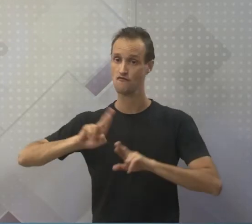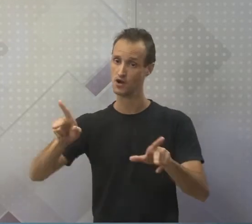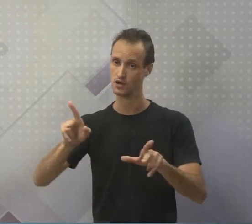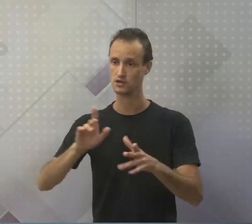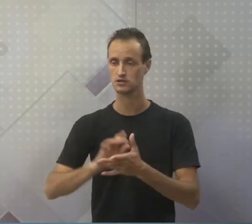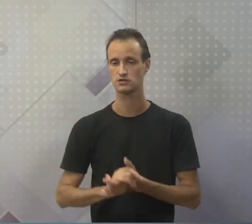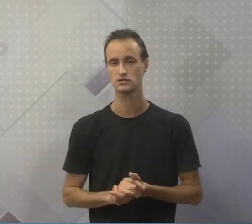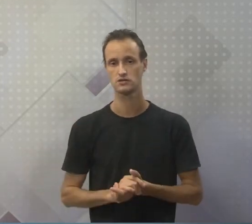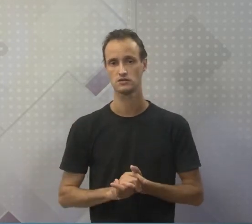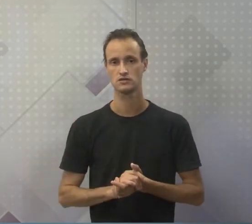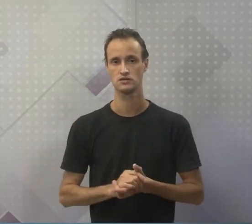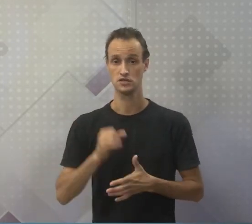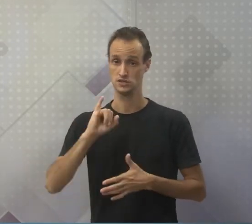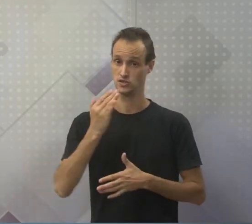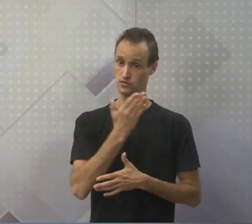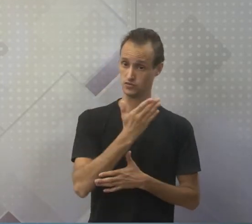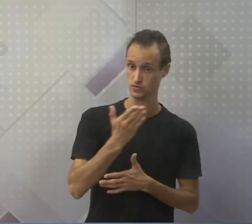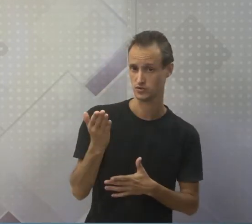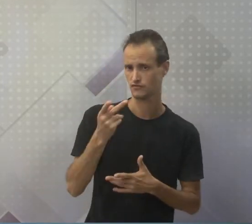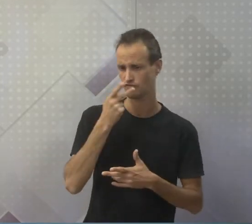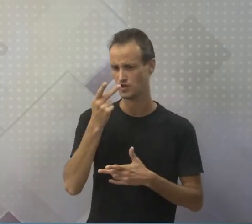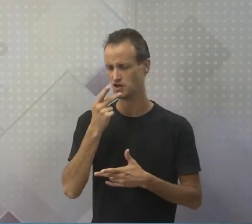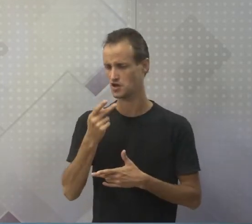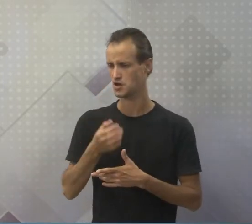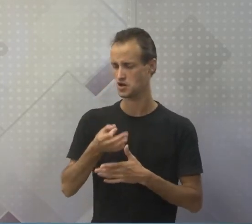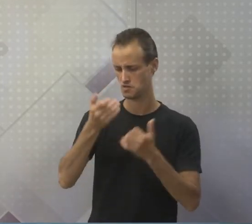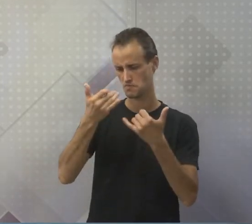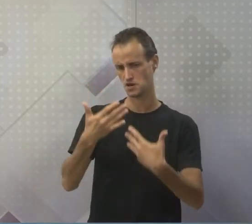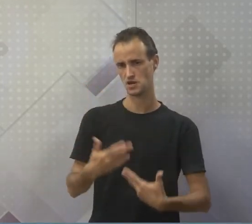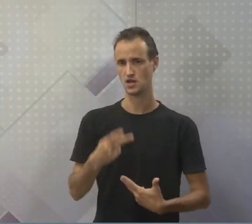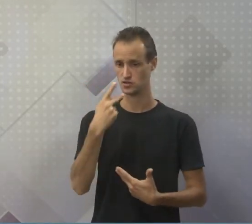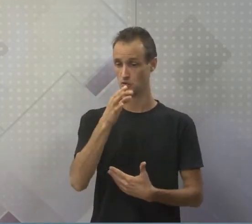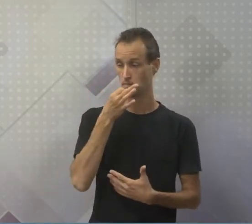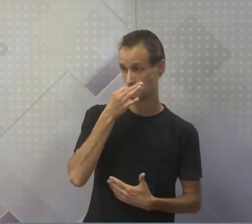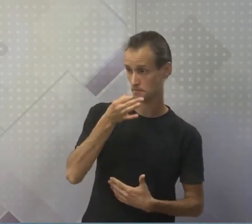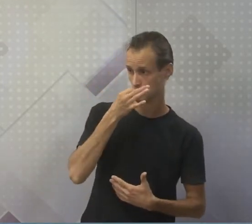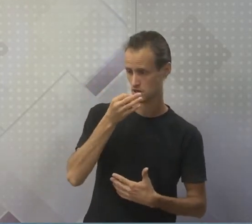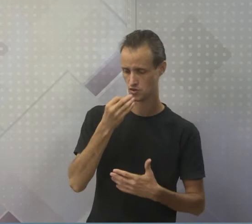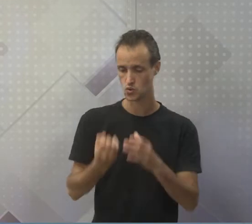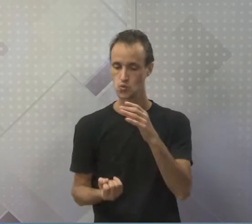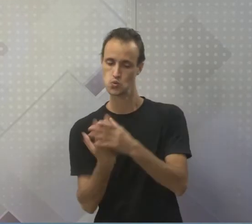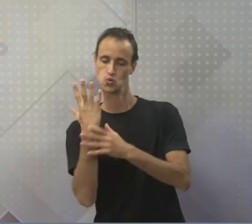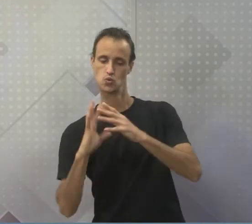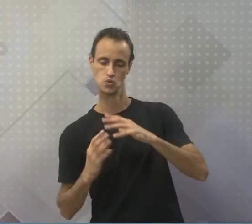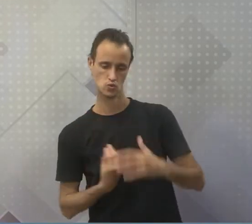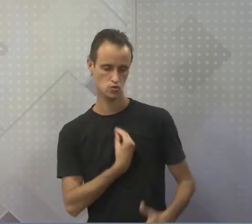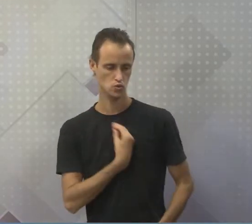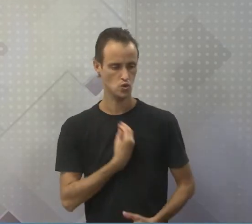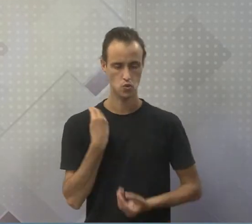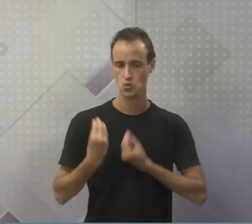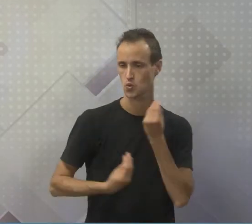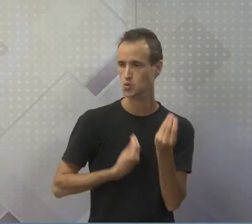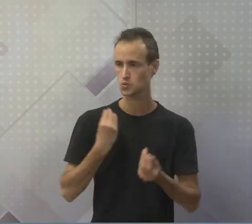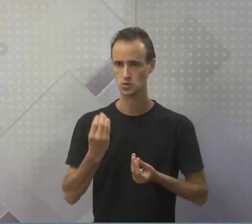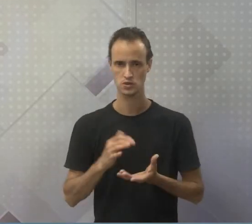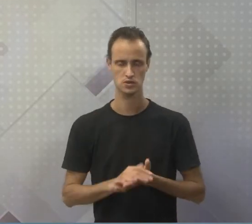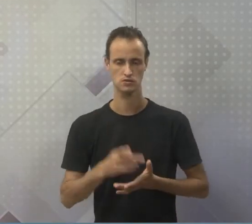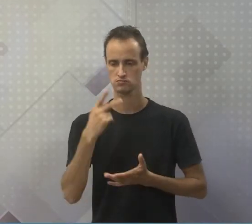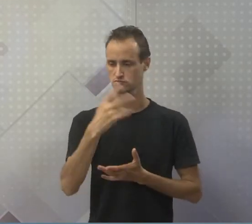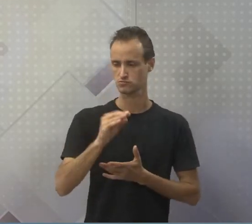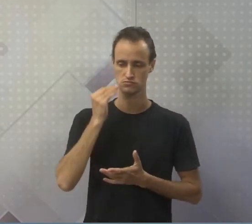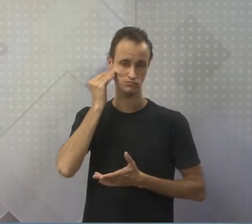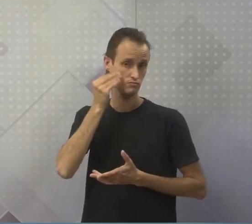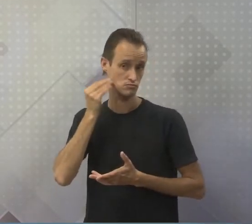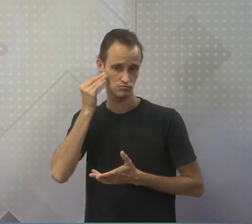você fosse dizer a sua origem da vida, o seu ponto de vista, certo? O seu, o seu saber,